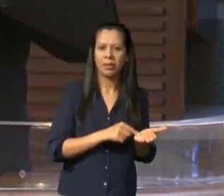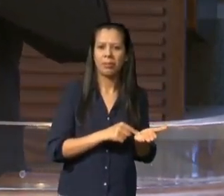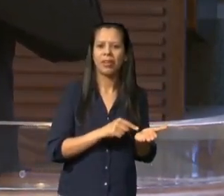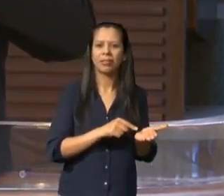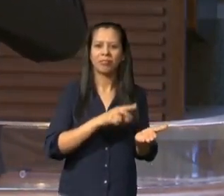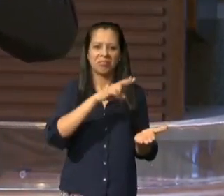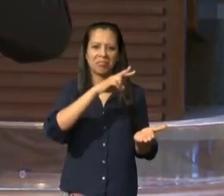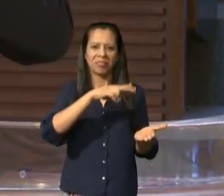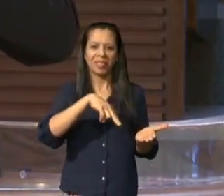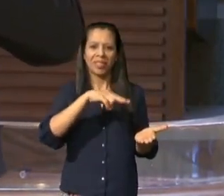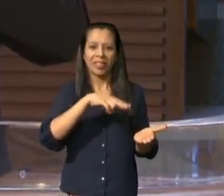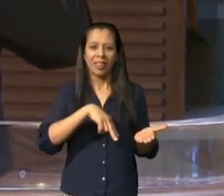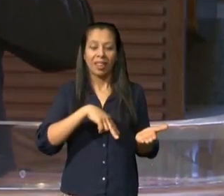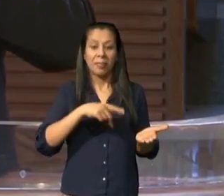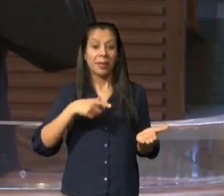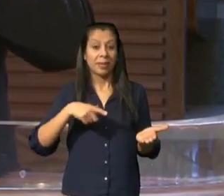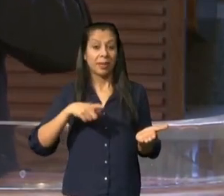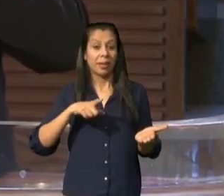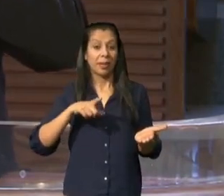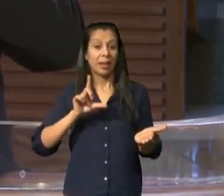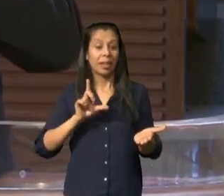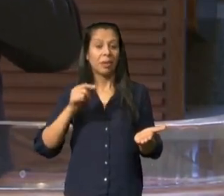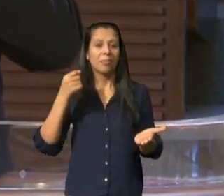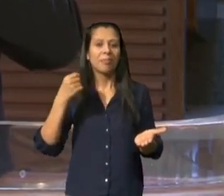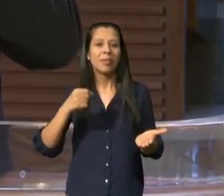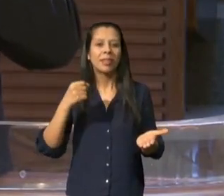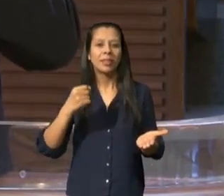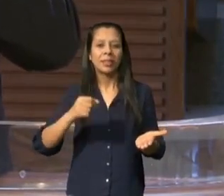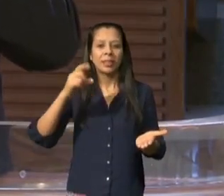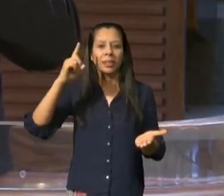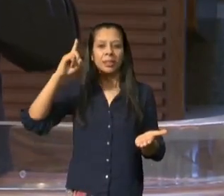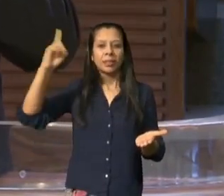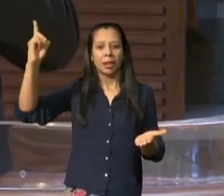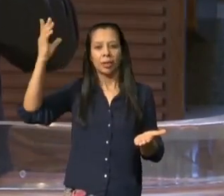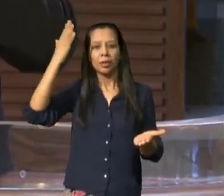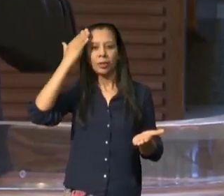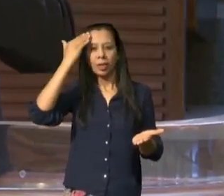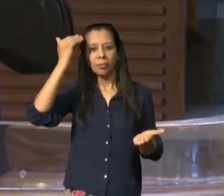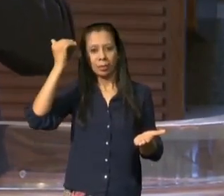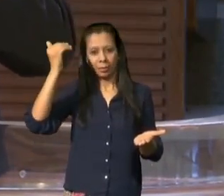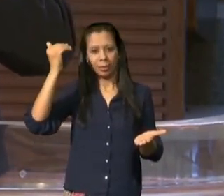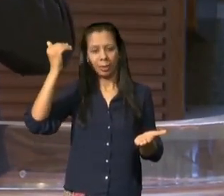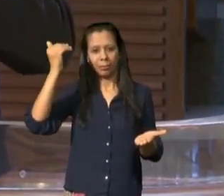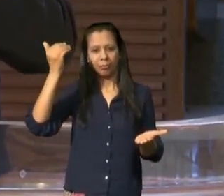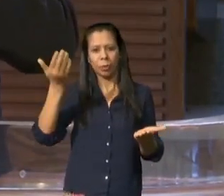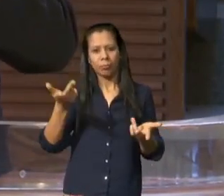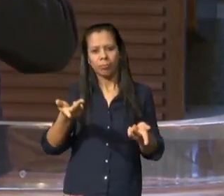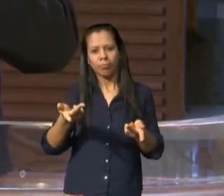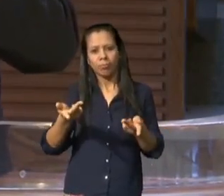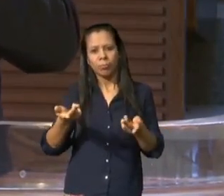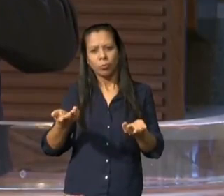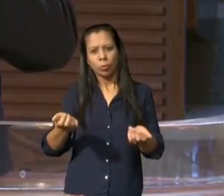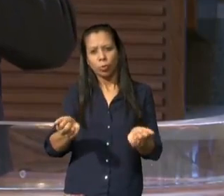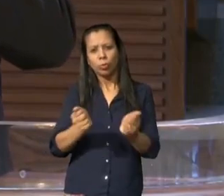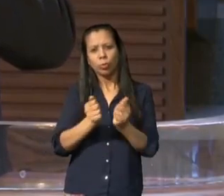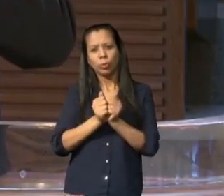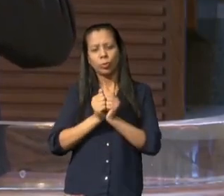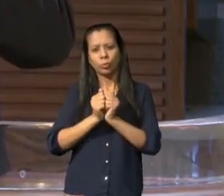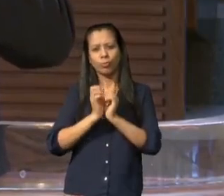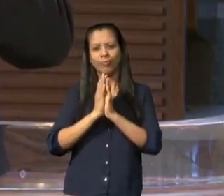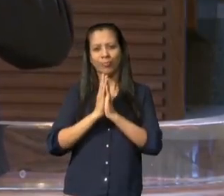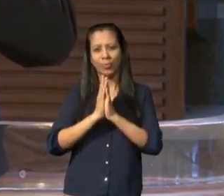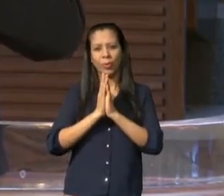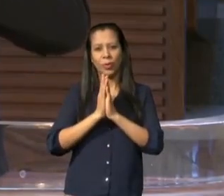de pedirmos a sua unção, de pedirmos que ele esteja conosco eu quero convidar você aonde você estiver